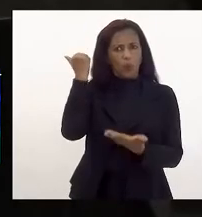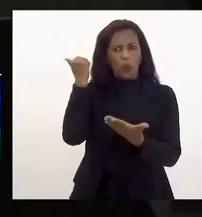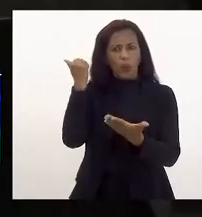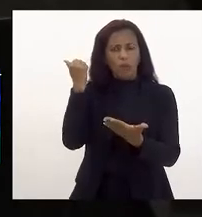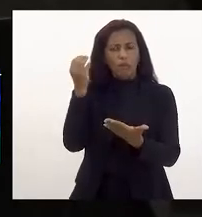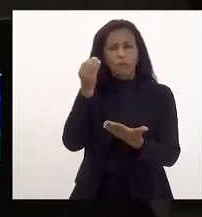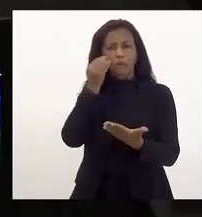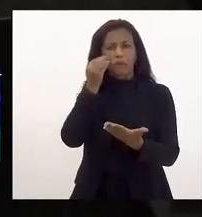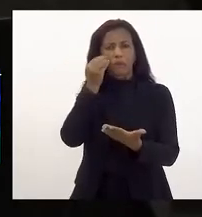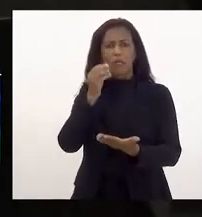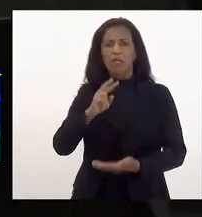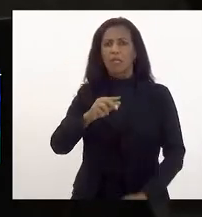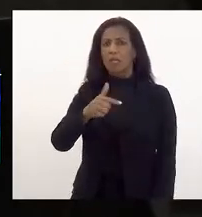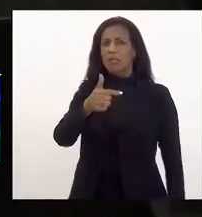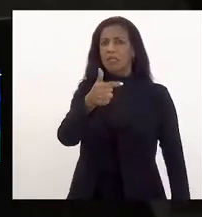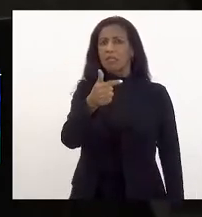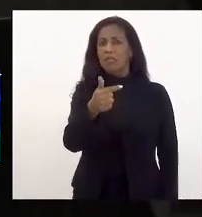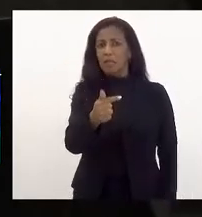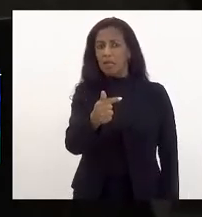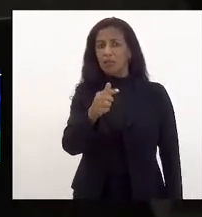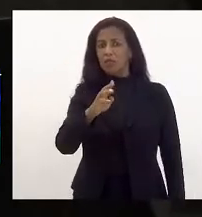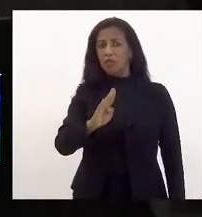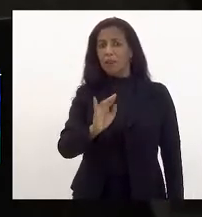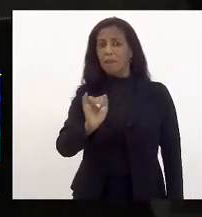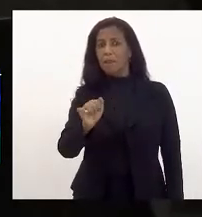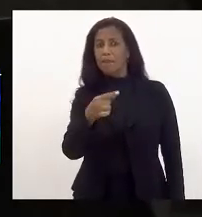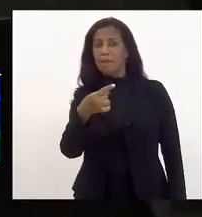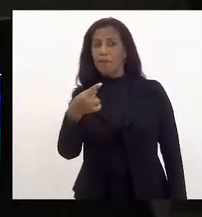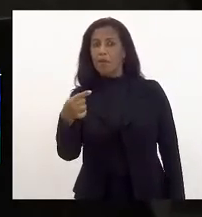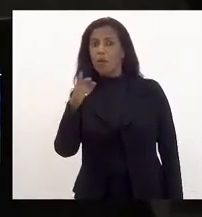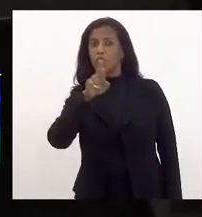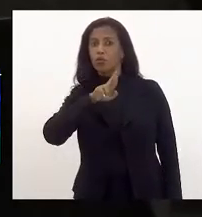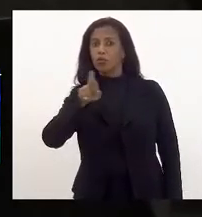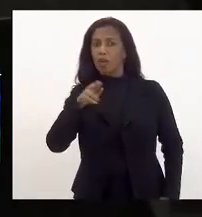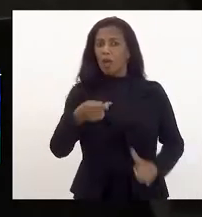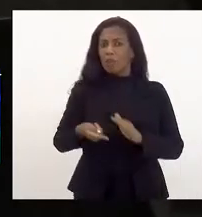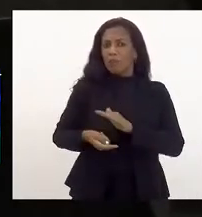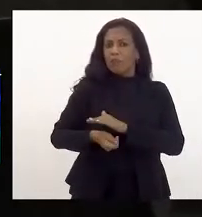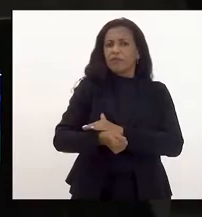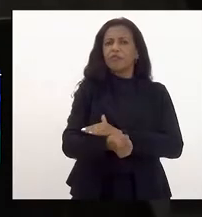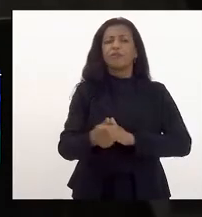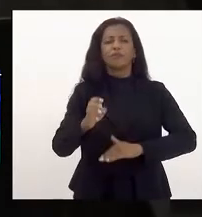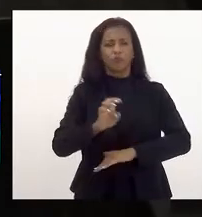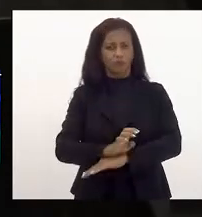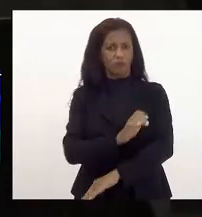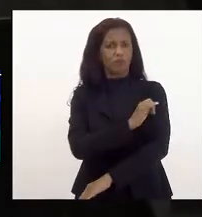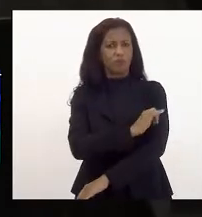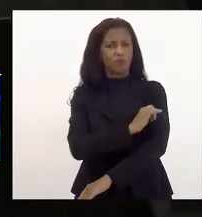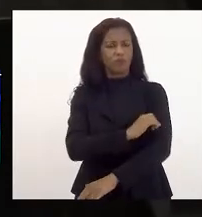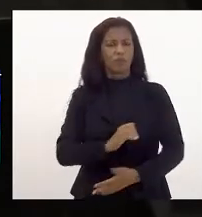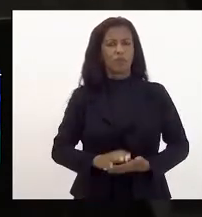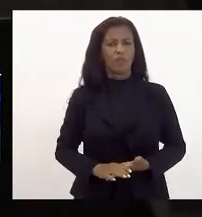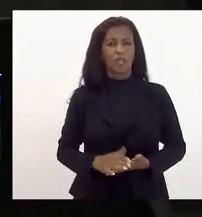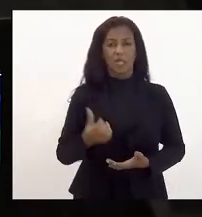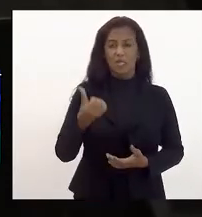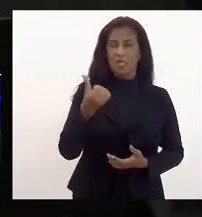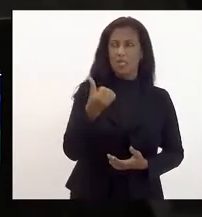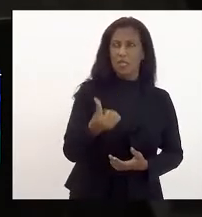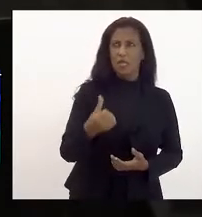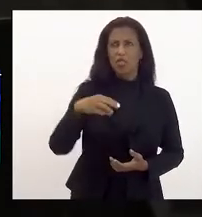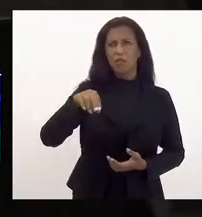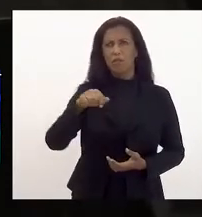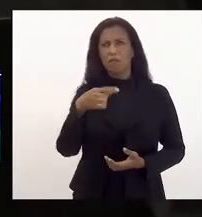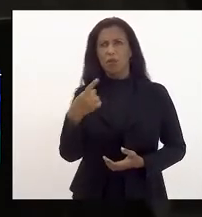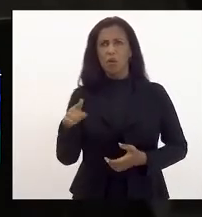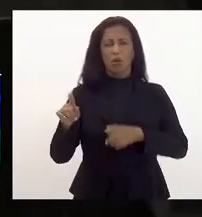perspectiva de 7 bilhões de reais para investimentos no Rio de Janeiro 6 bilhões em